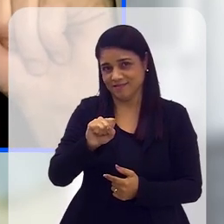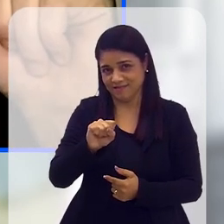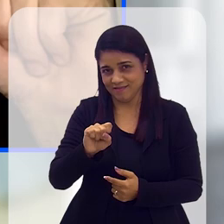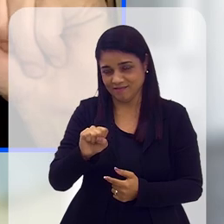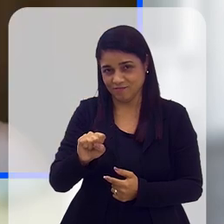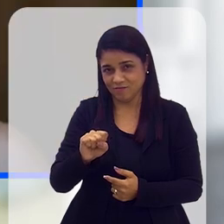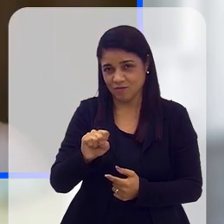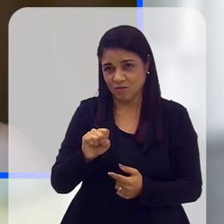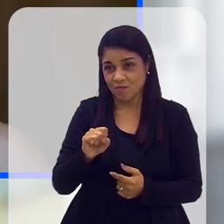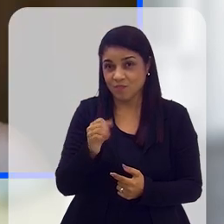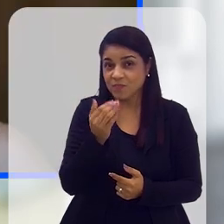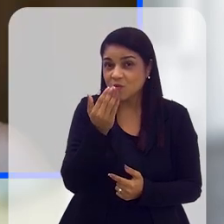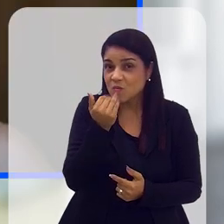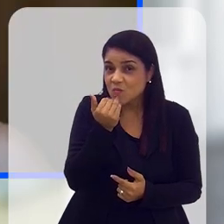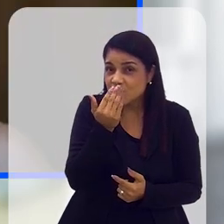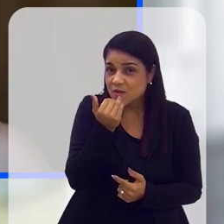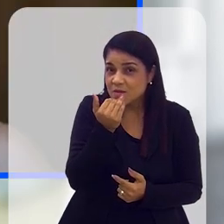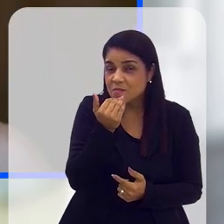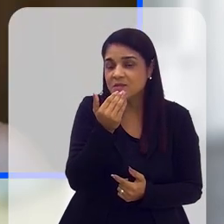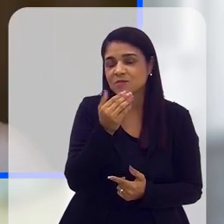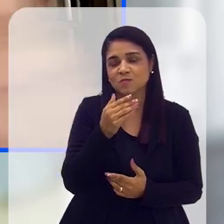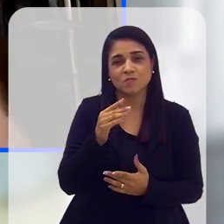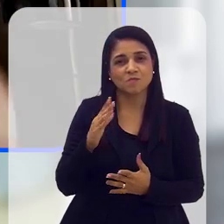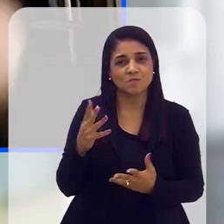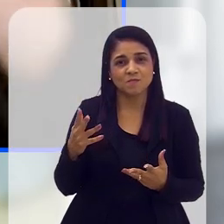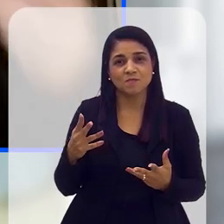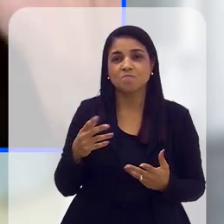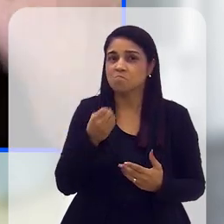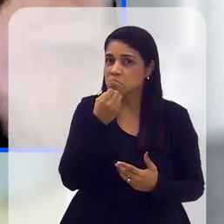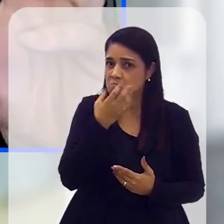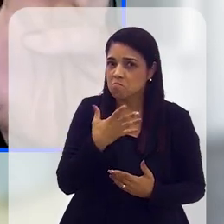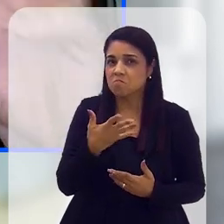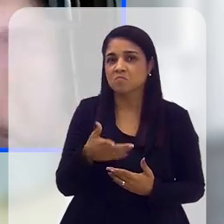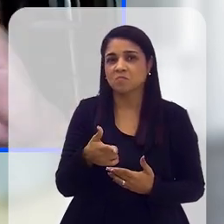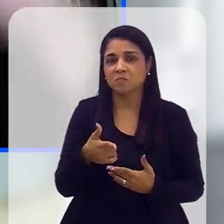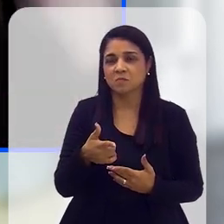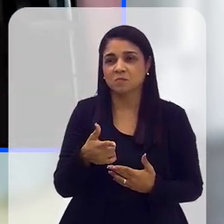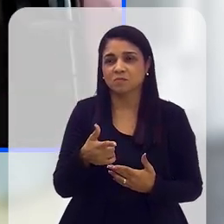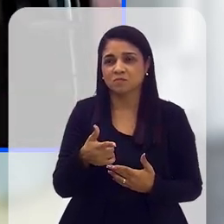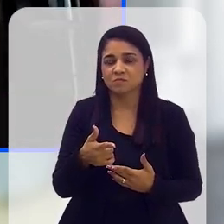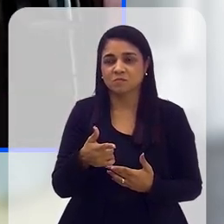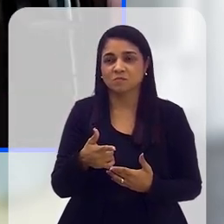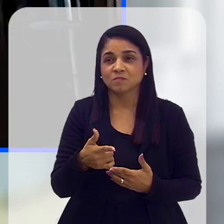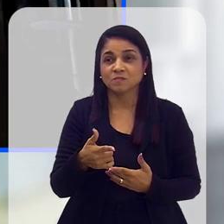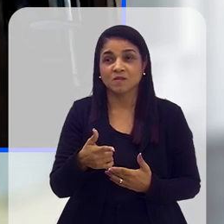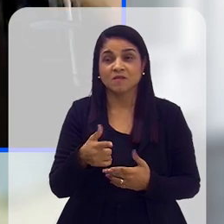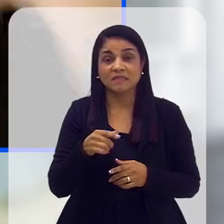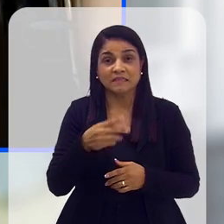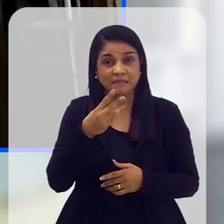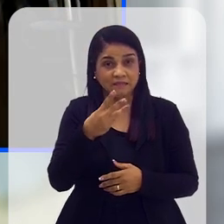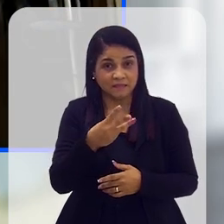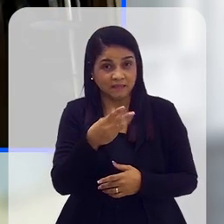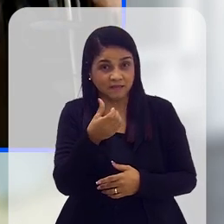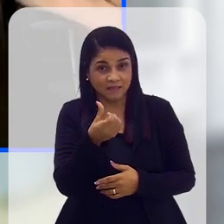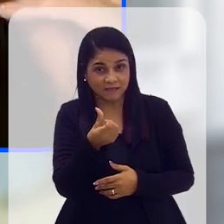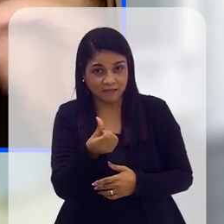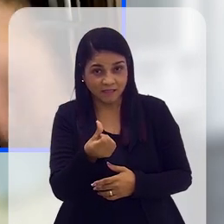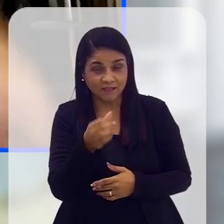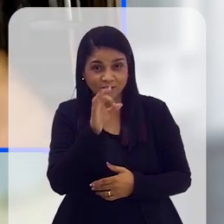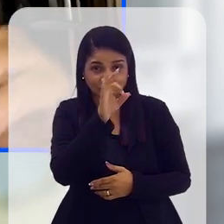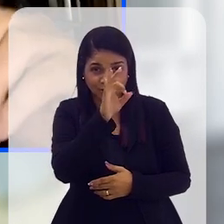gás de petróleo. Então, não é simplesmente um elemento pequeno, é um elemento muito grande, evidentemente, a queima de combustível só é maior,